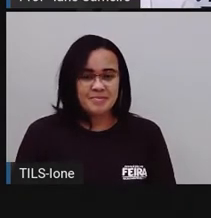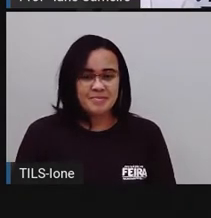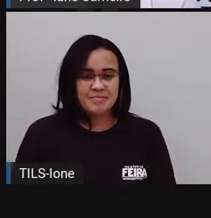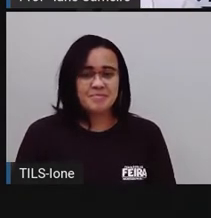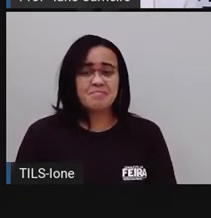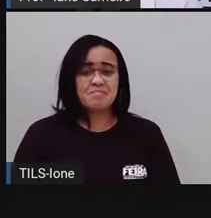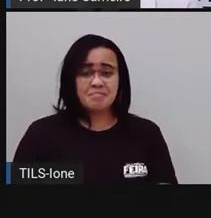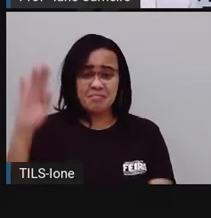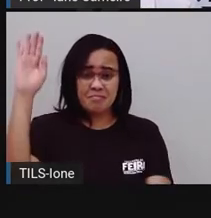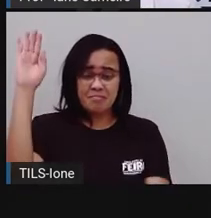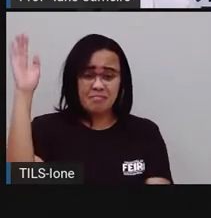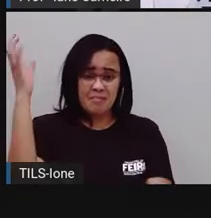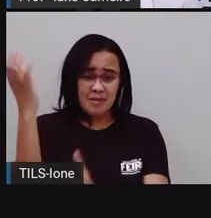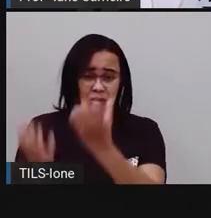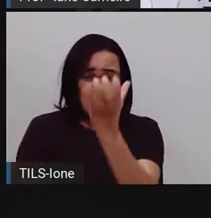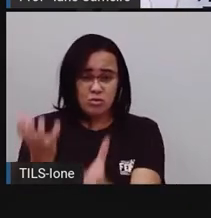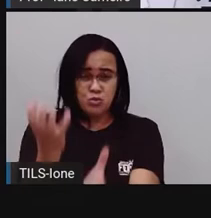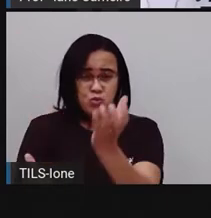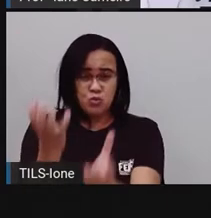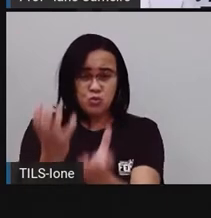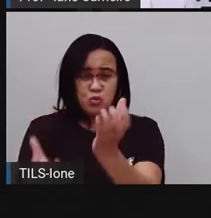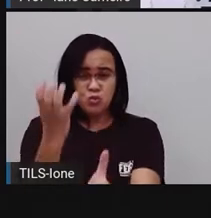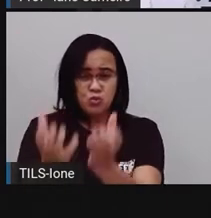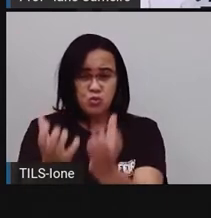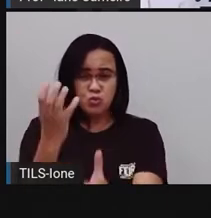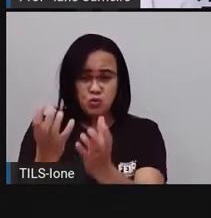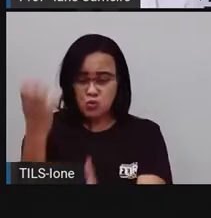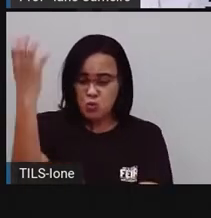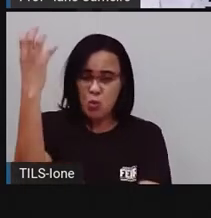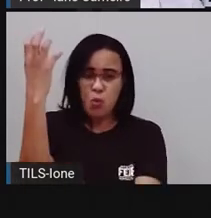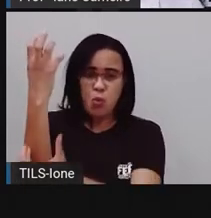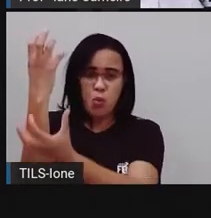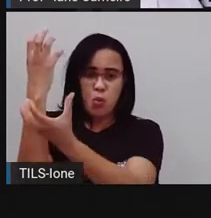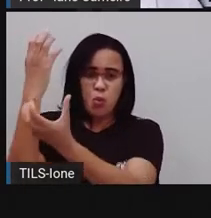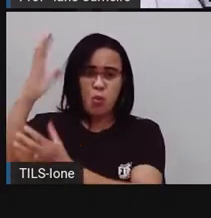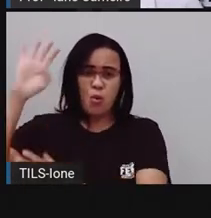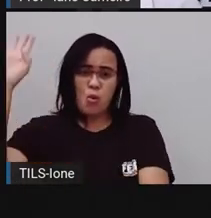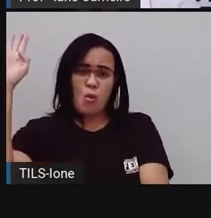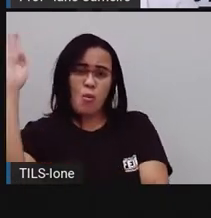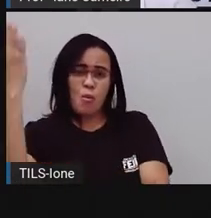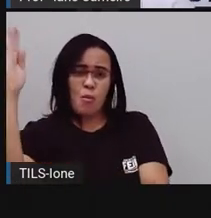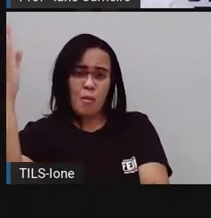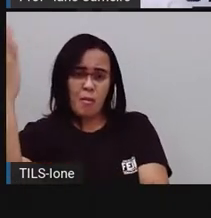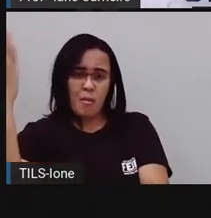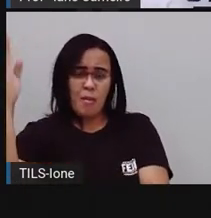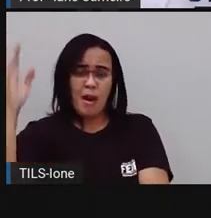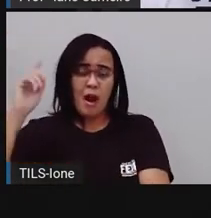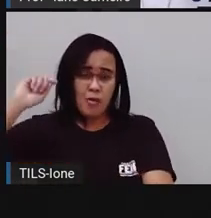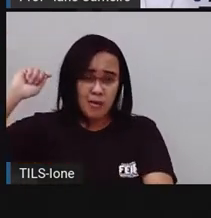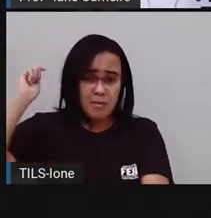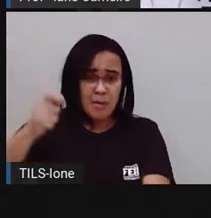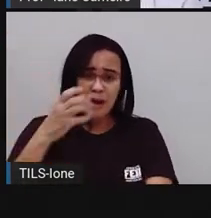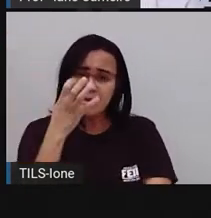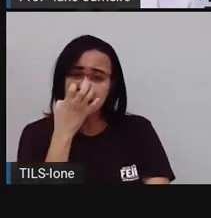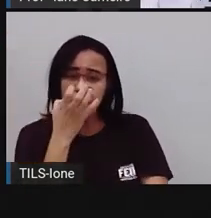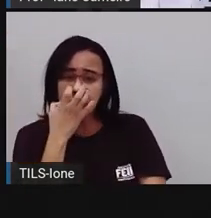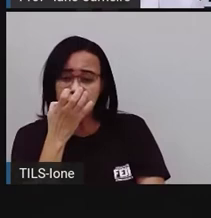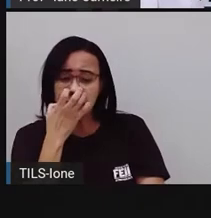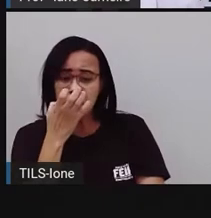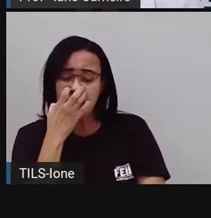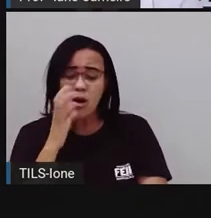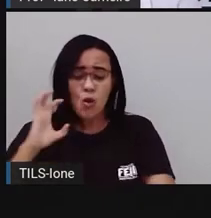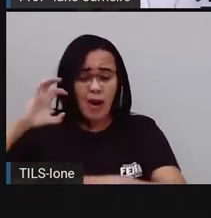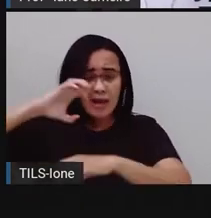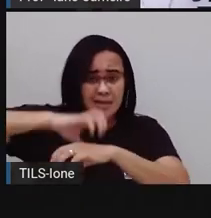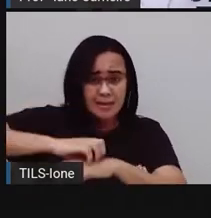Este é o fogo que queimou o pau, que bateu no cão, que mordeu o gato, que prendeu o corvo,